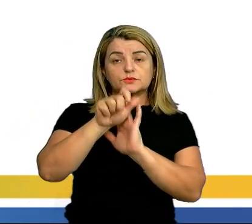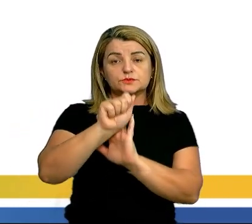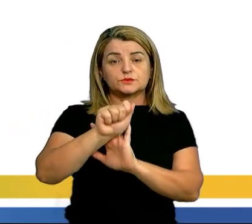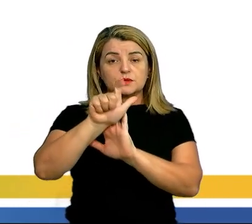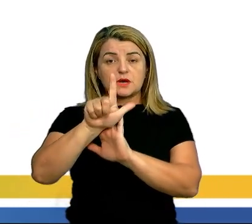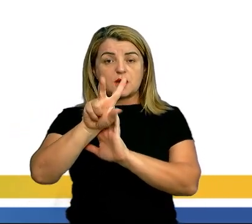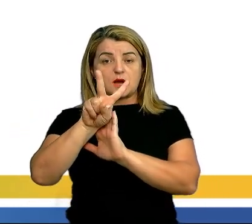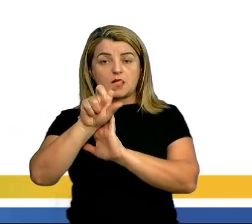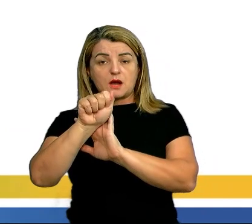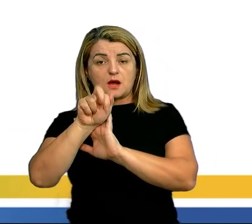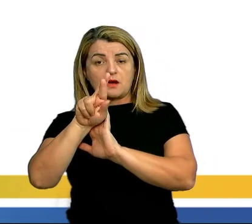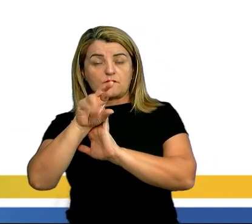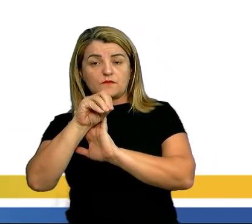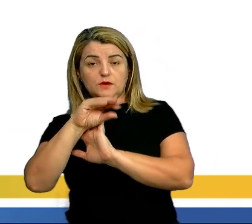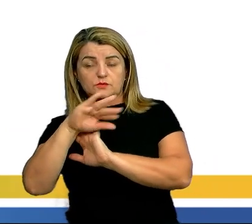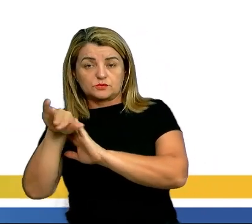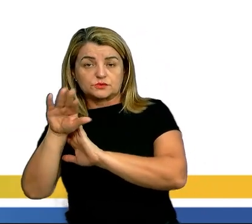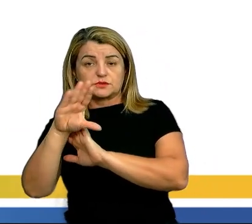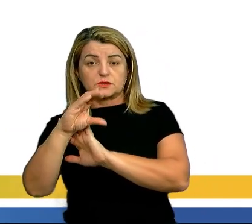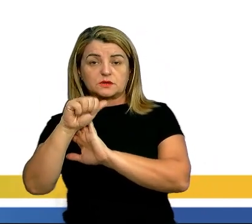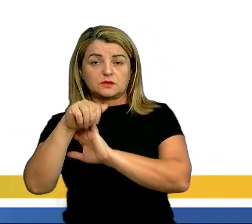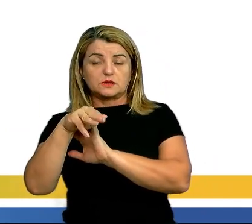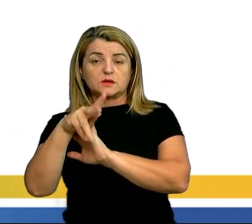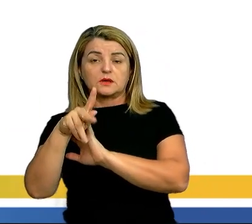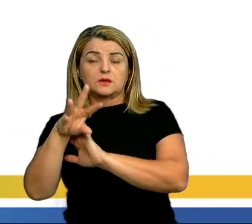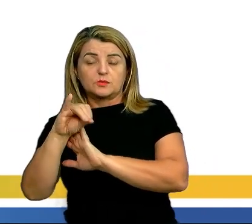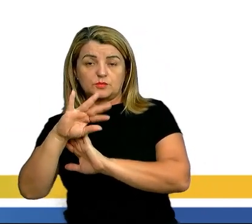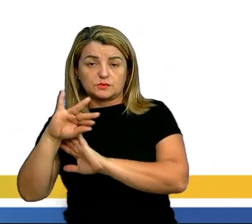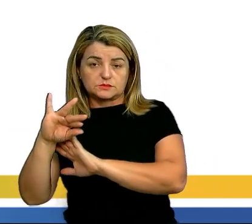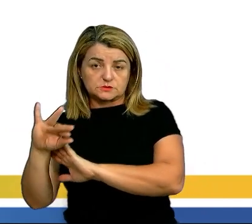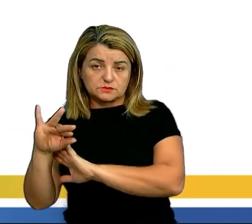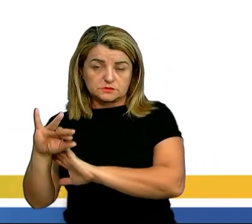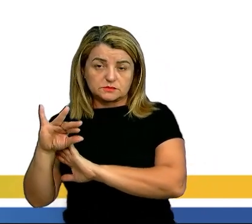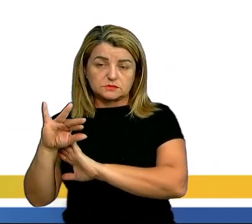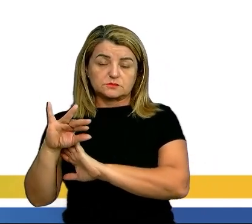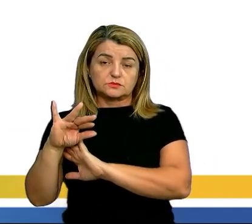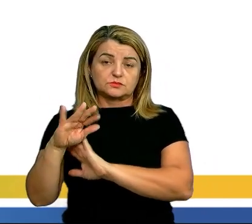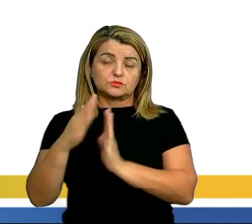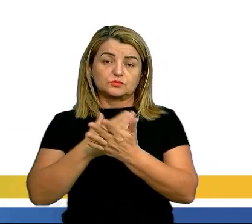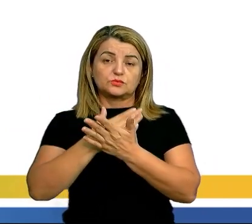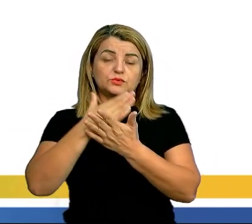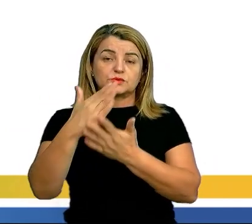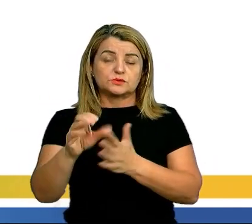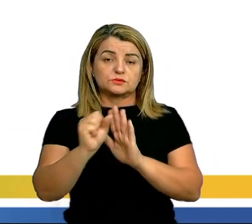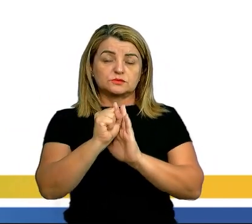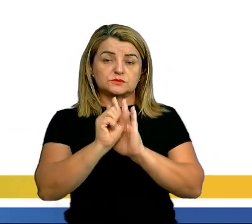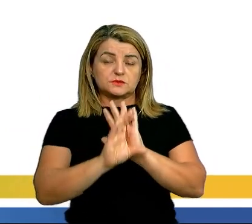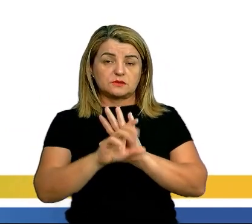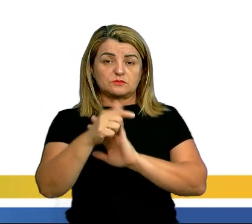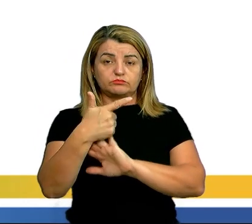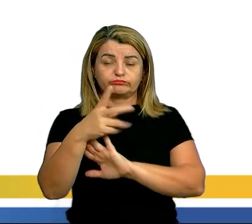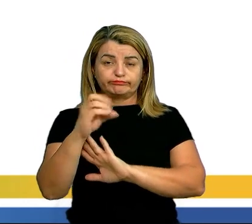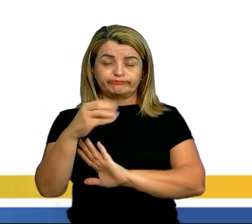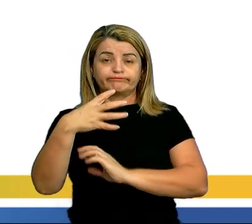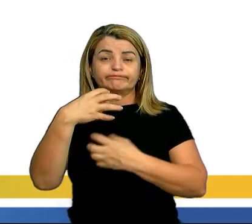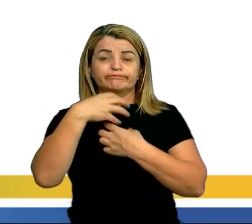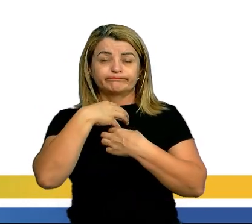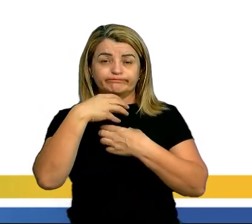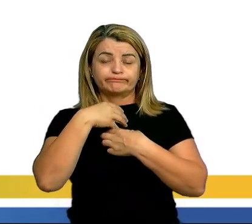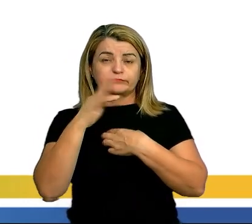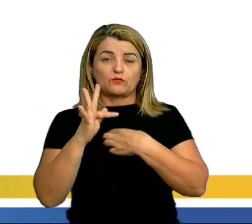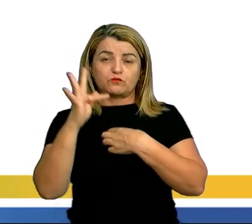apresenta a influência do futurismo, vanguarda artística do início do século XX. Uma característica